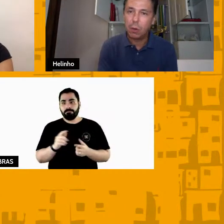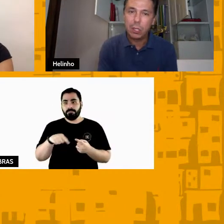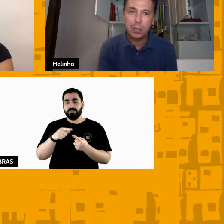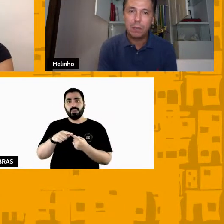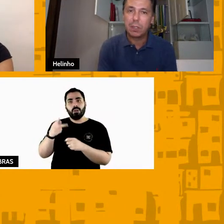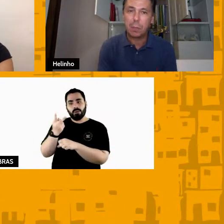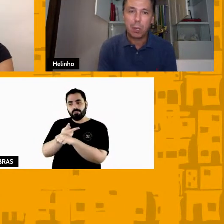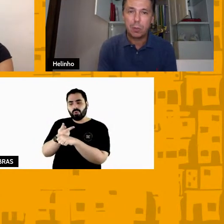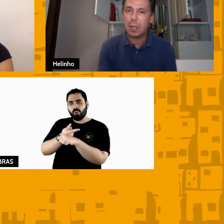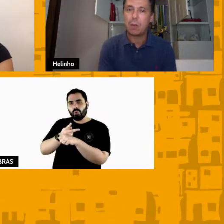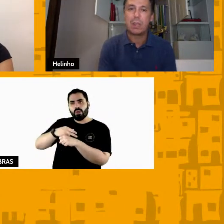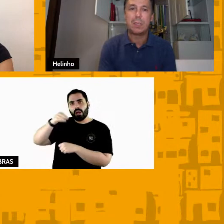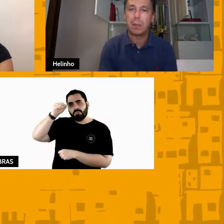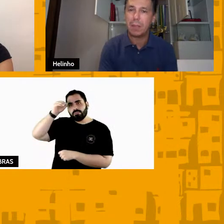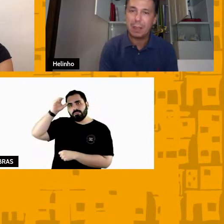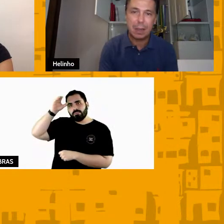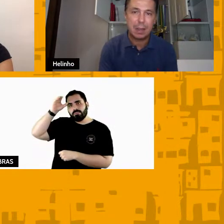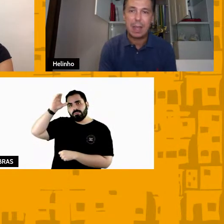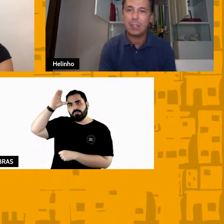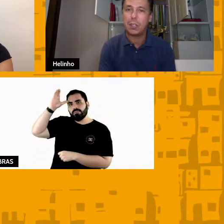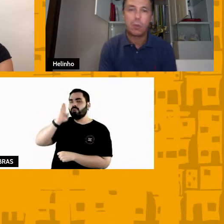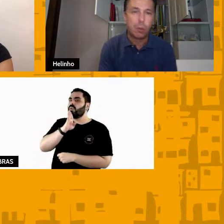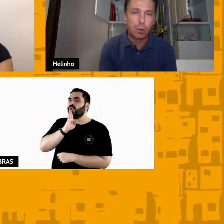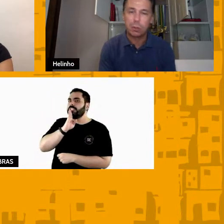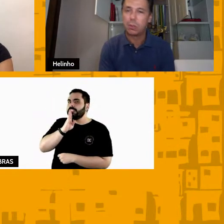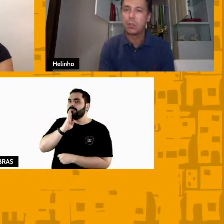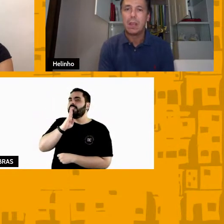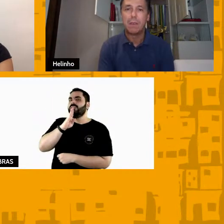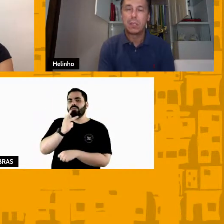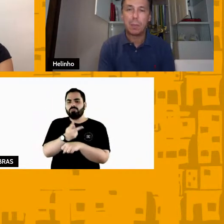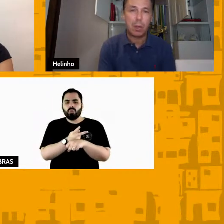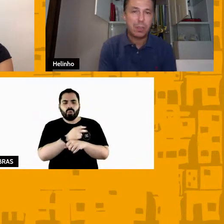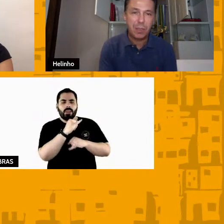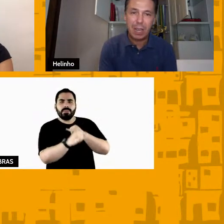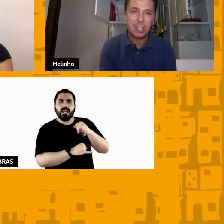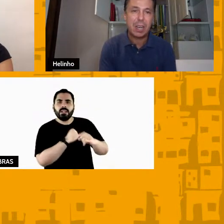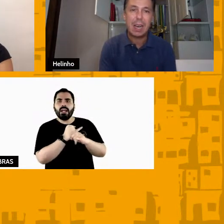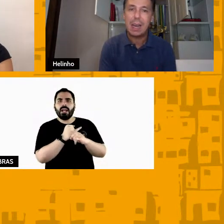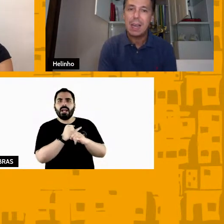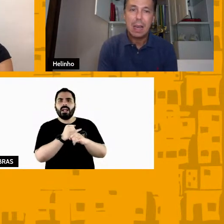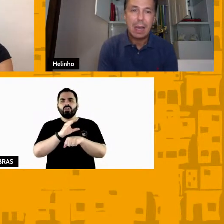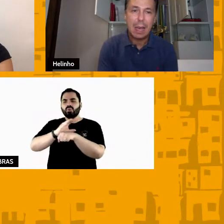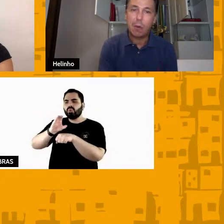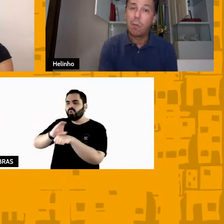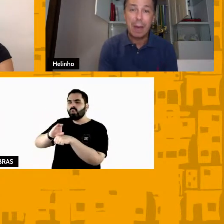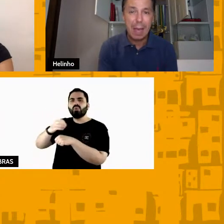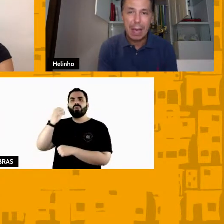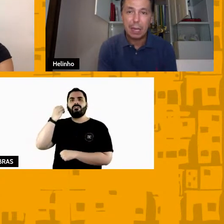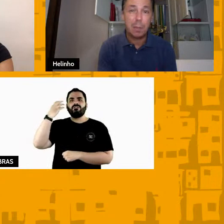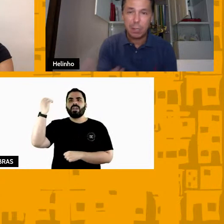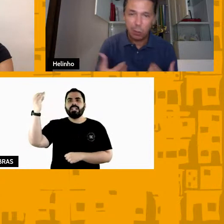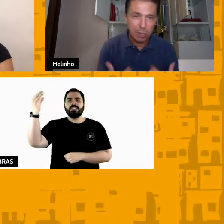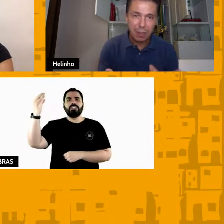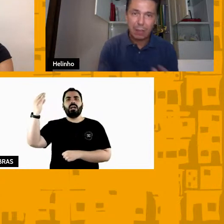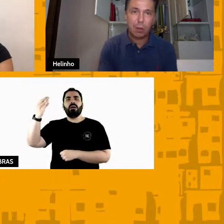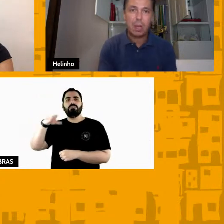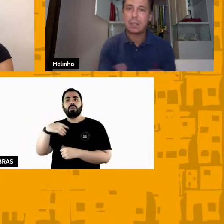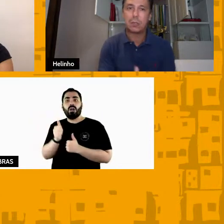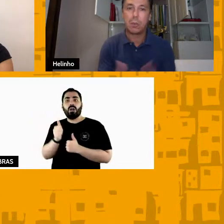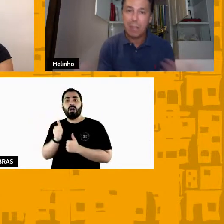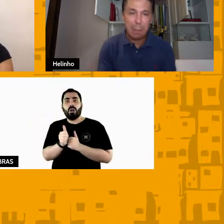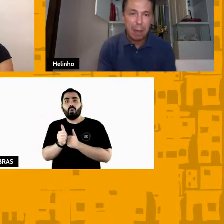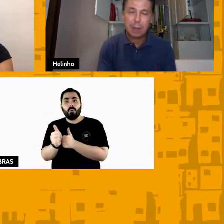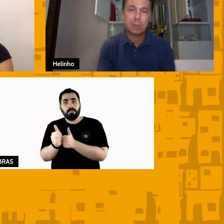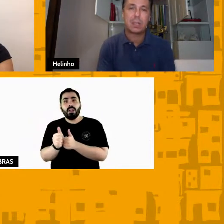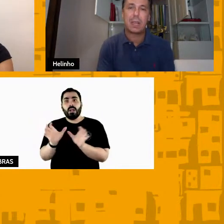conhecimento hoje você pode buscar conhecimento na internet em cursos você pode viajar acompanhar equipes inclusive a